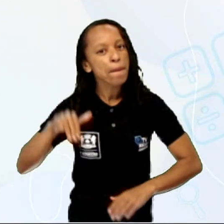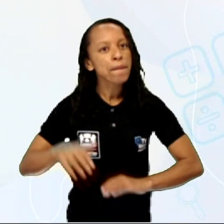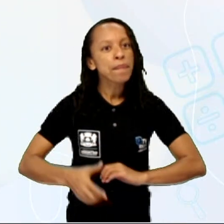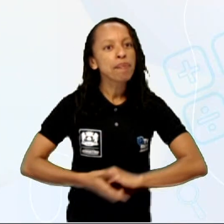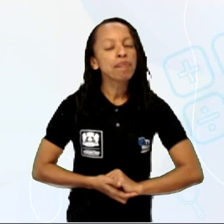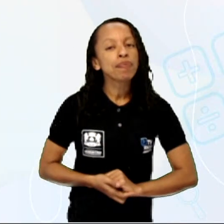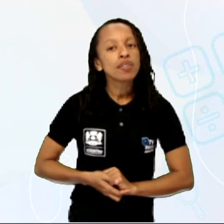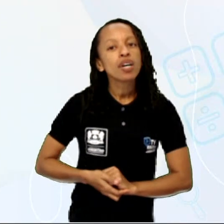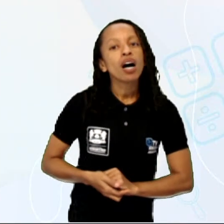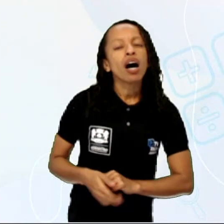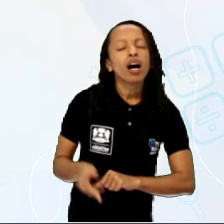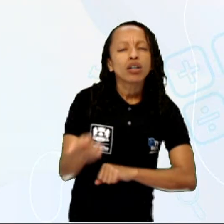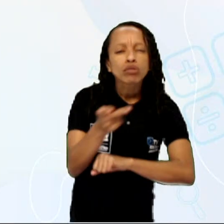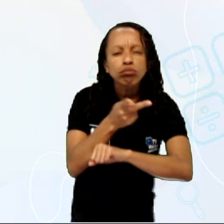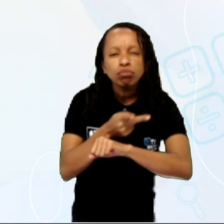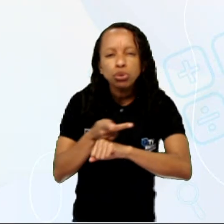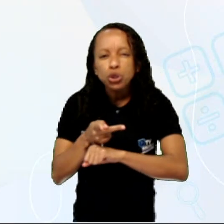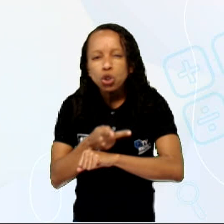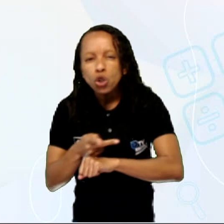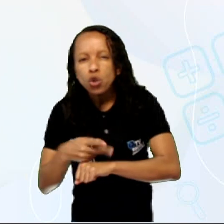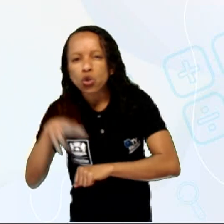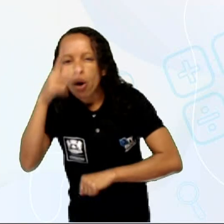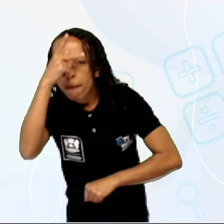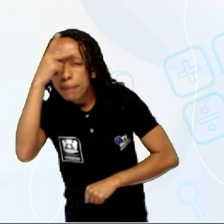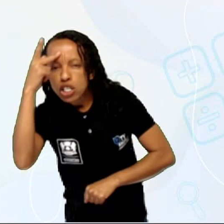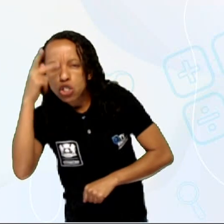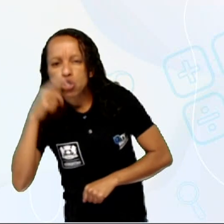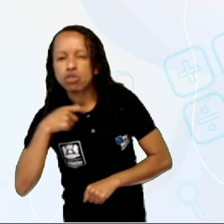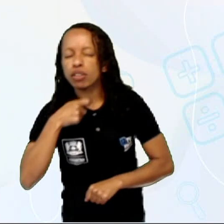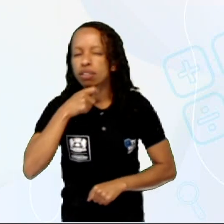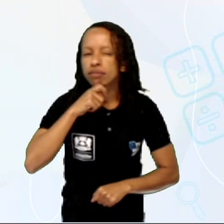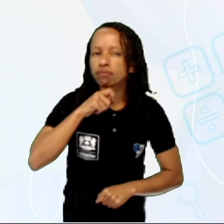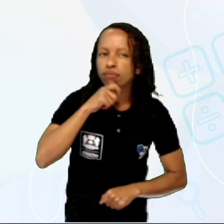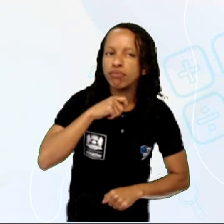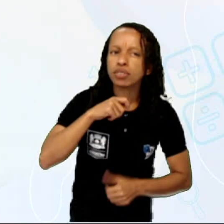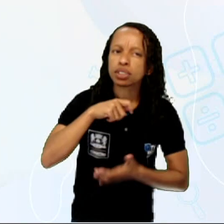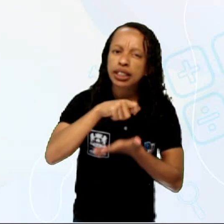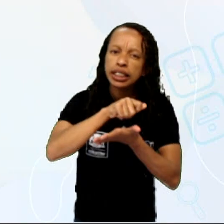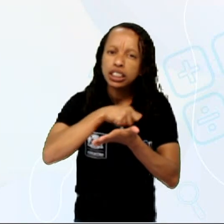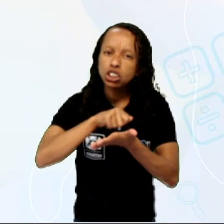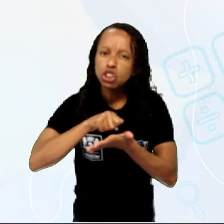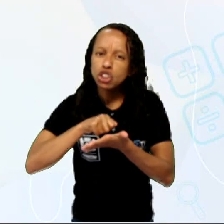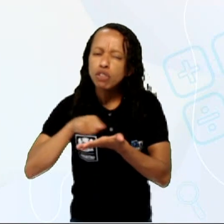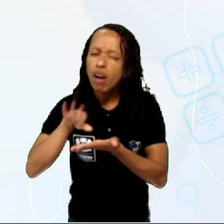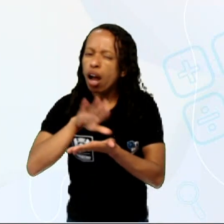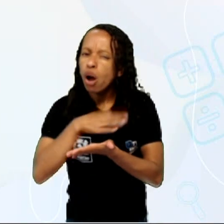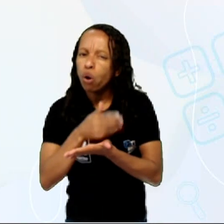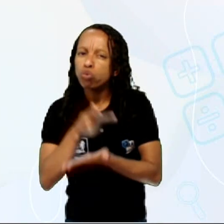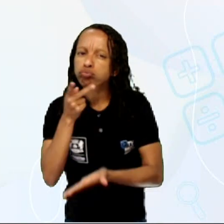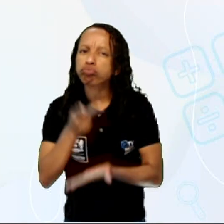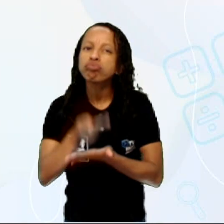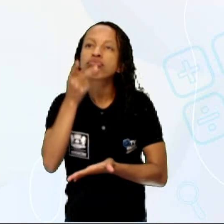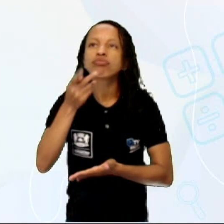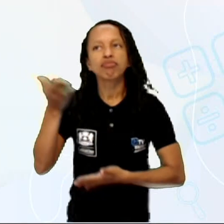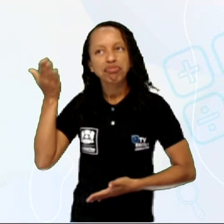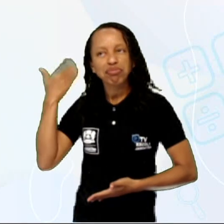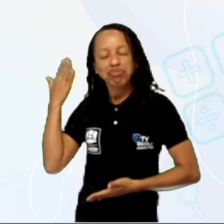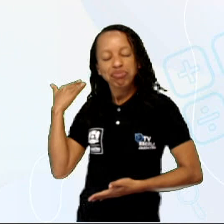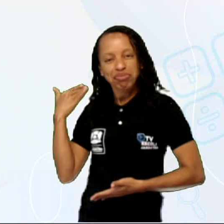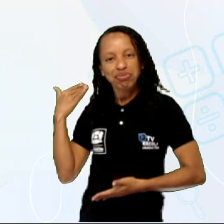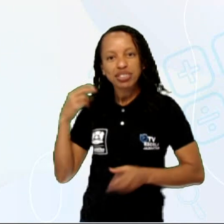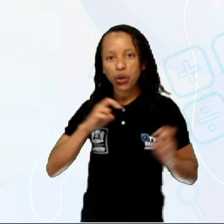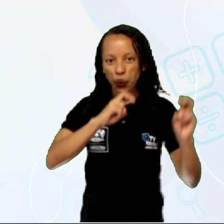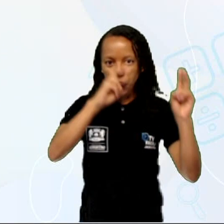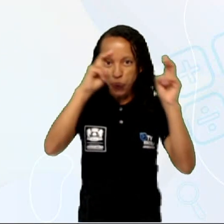Procure alguém de mais idade e escreva algum acontecimento antigo sobre Jaboatão dos